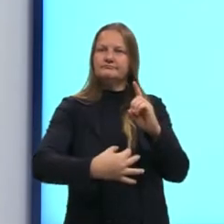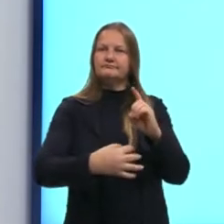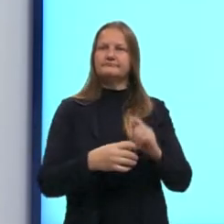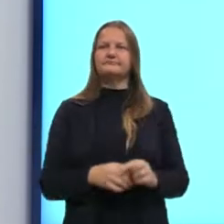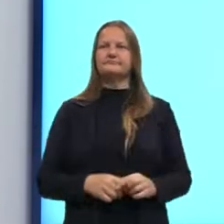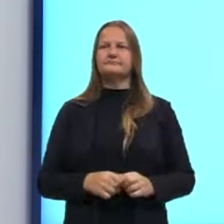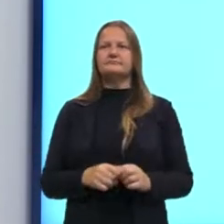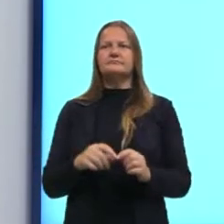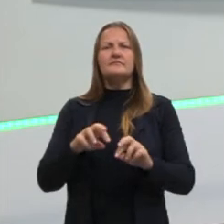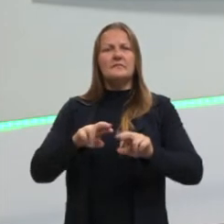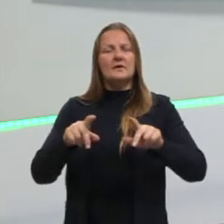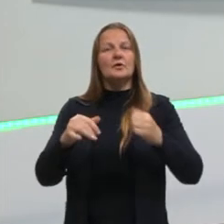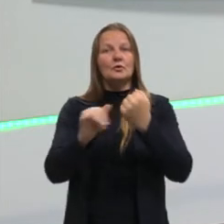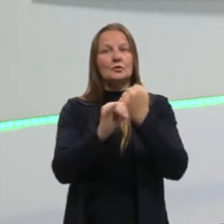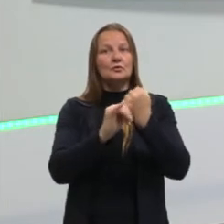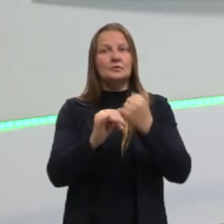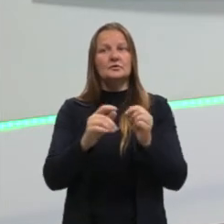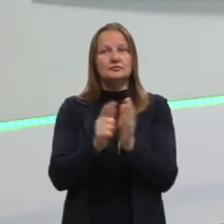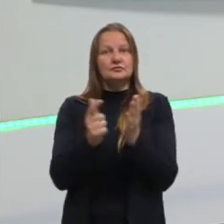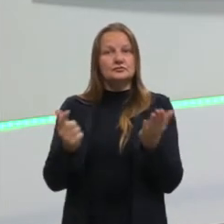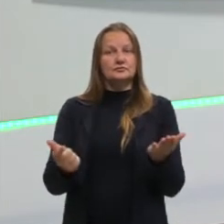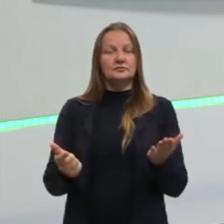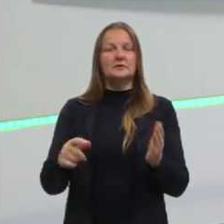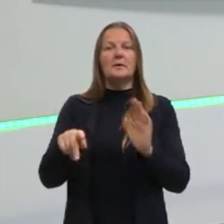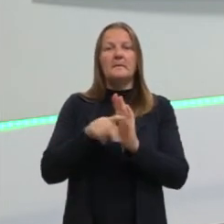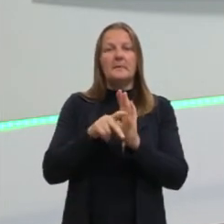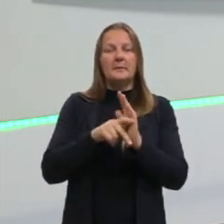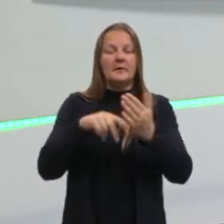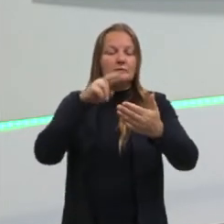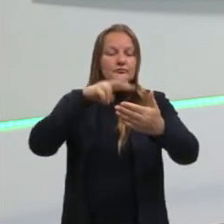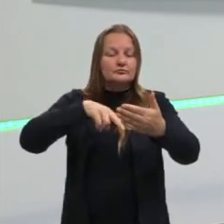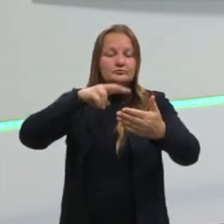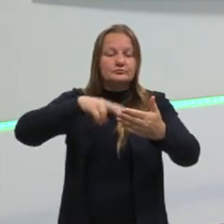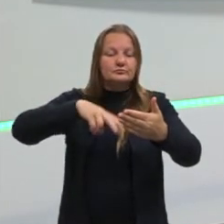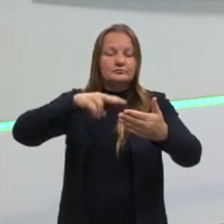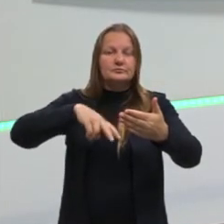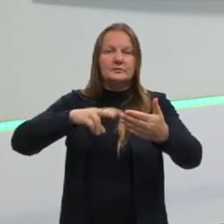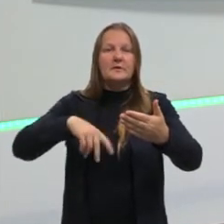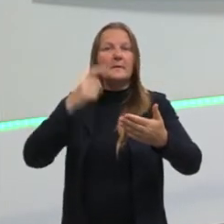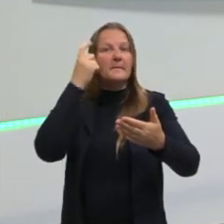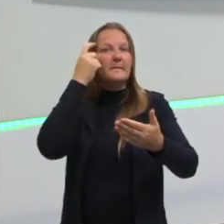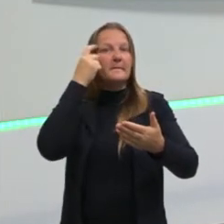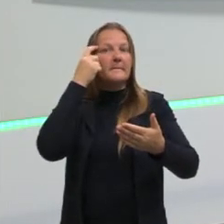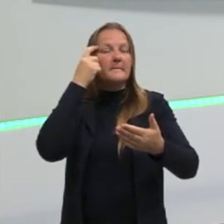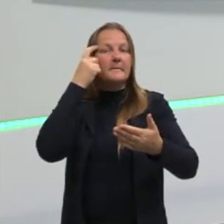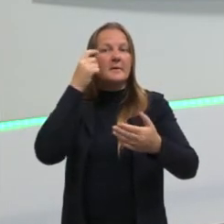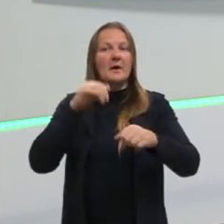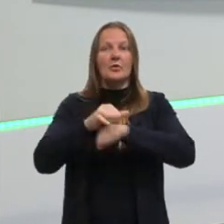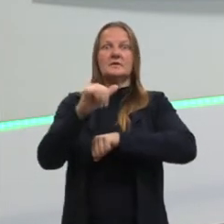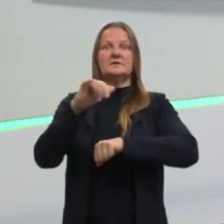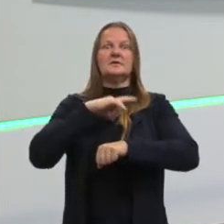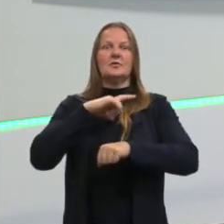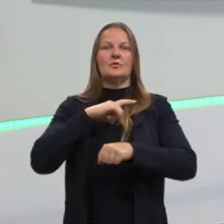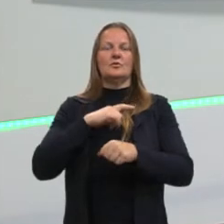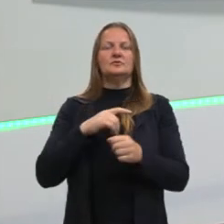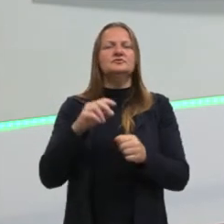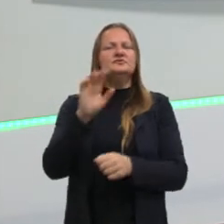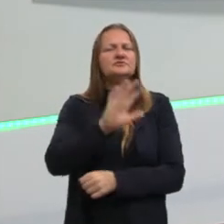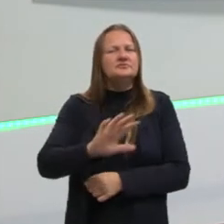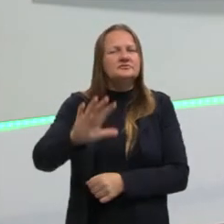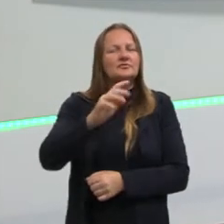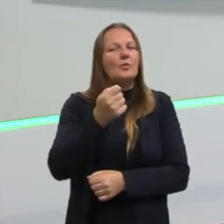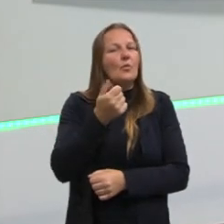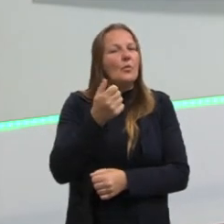jornalísticas nada mais são do que aquelas crônicas que vão fazer uma reflexão sobre um acontecimento. Geralmente,